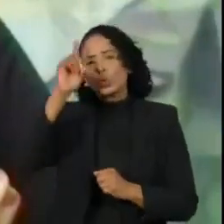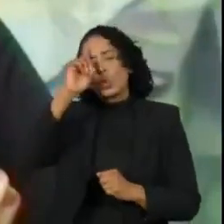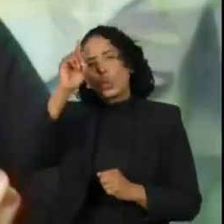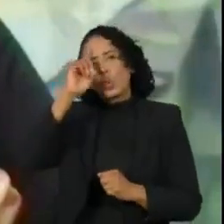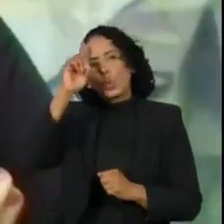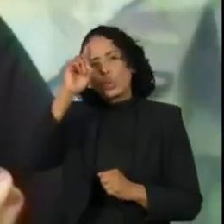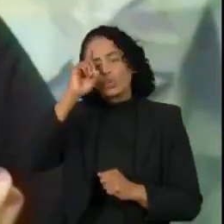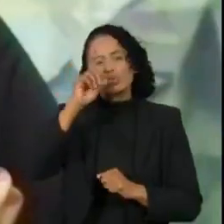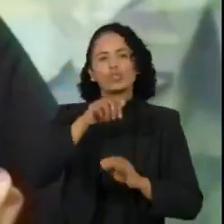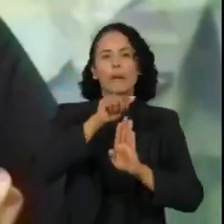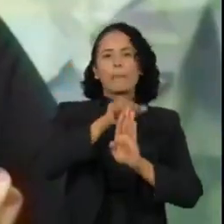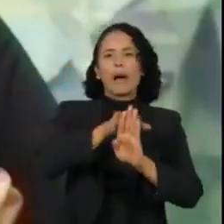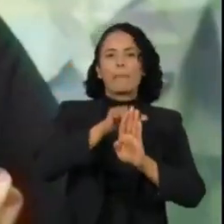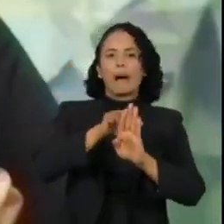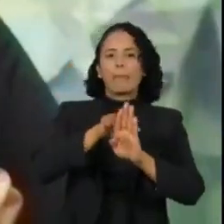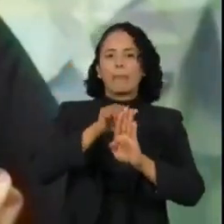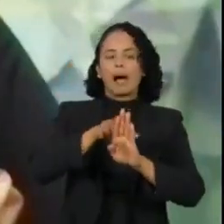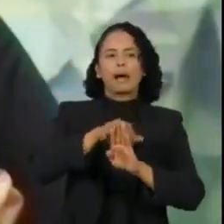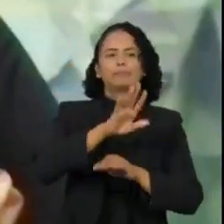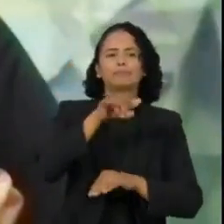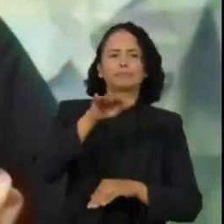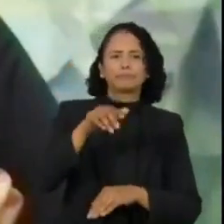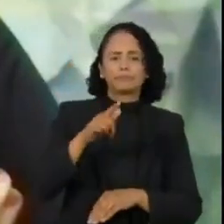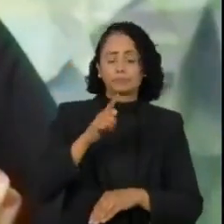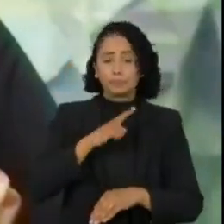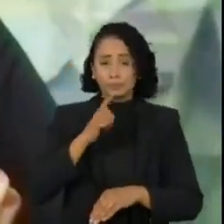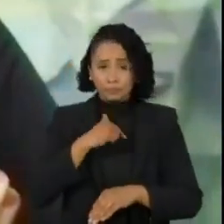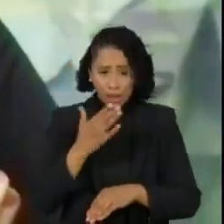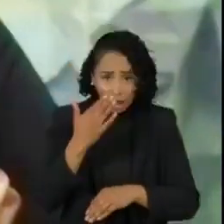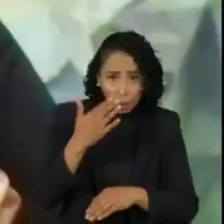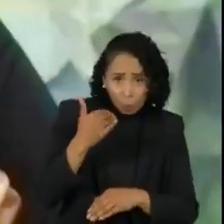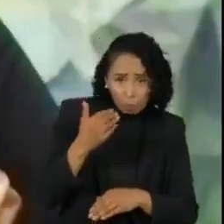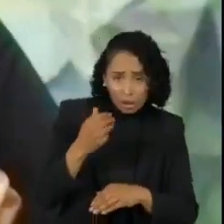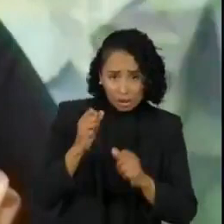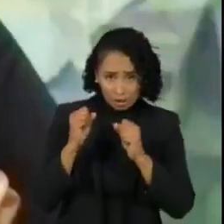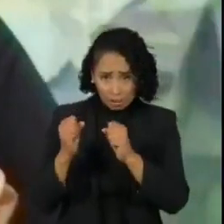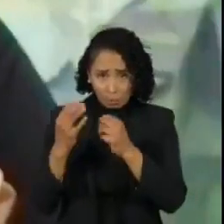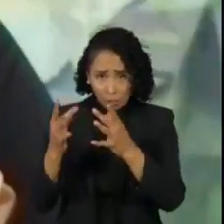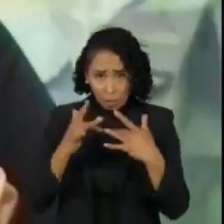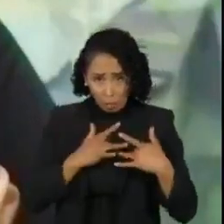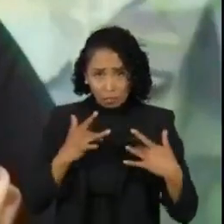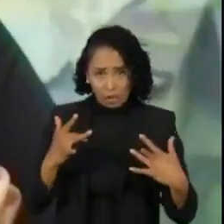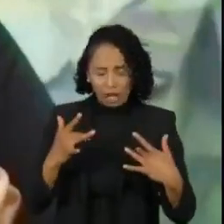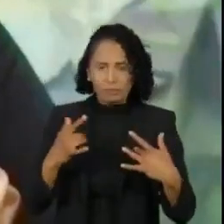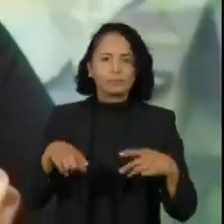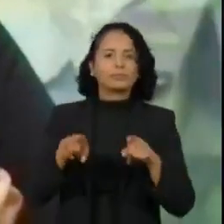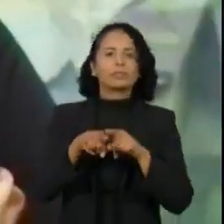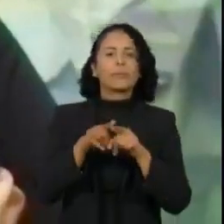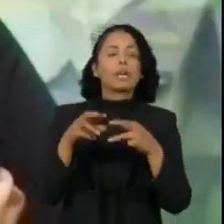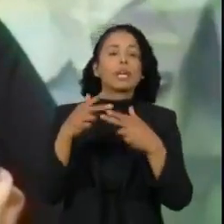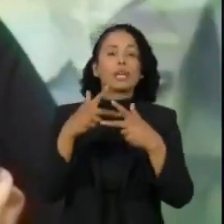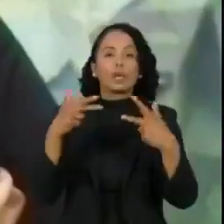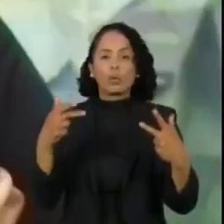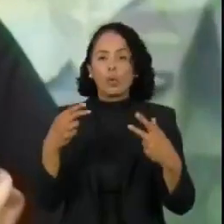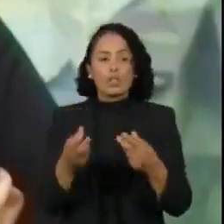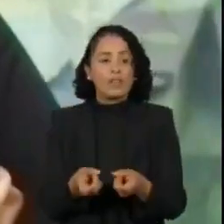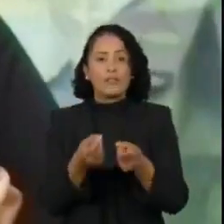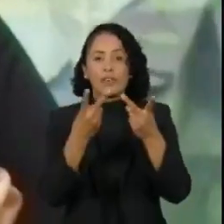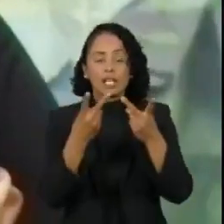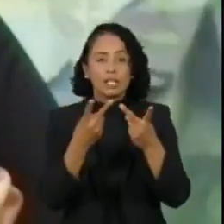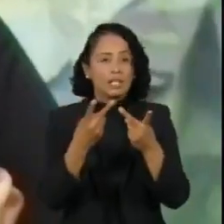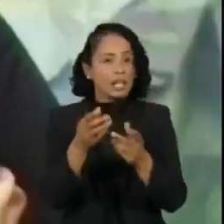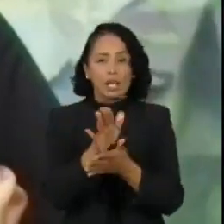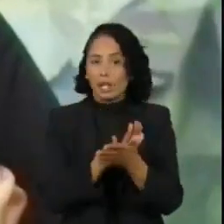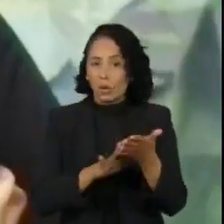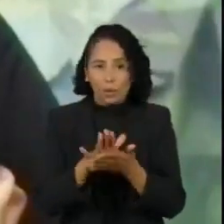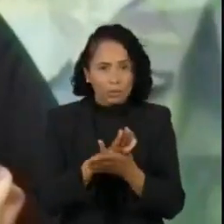comercialização, produtos que não foram vendidos, teriam lixo como destino, porque não foram vendidos, não representam mais